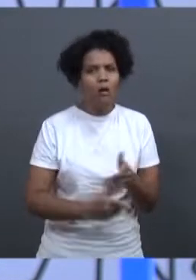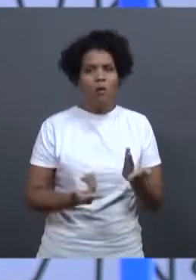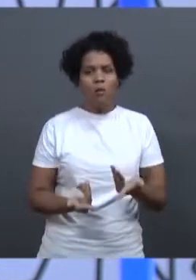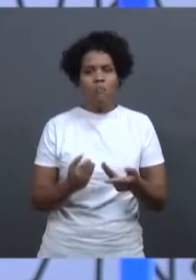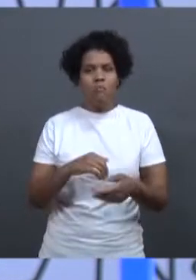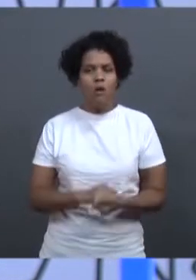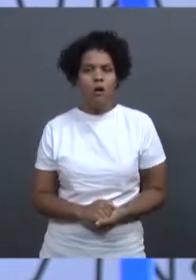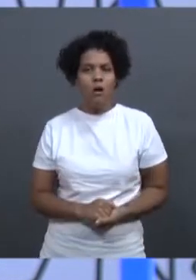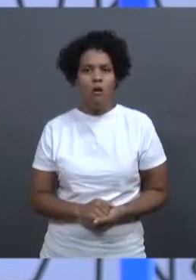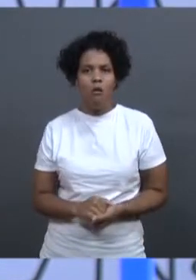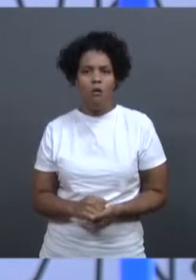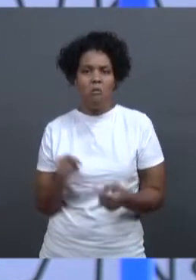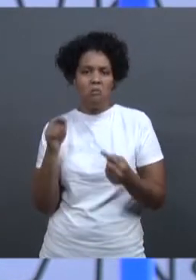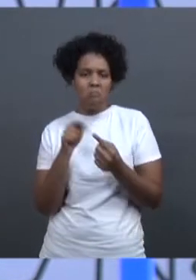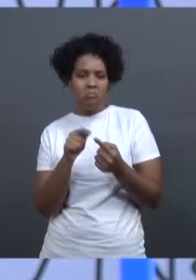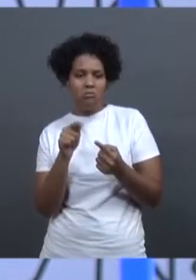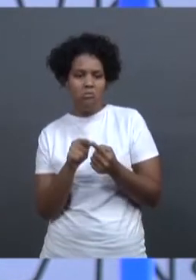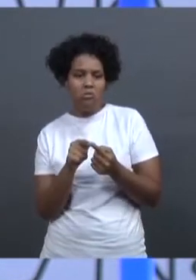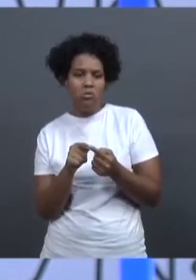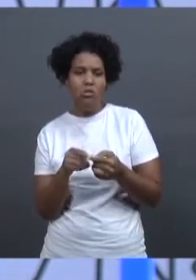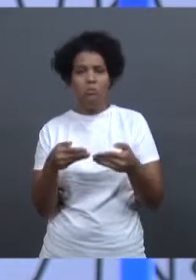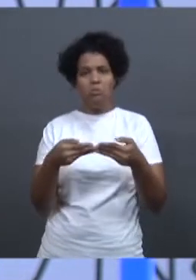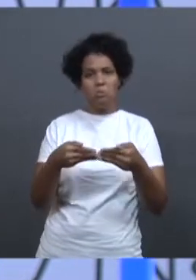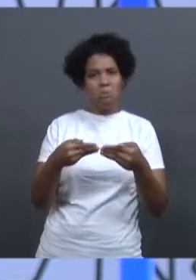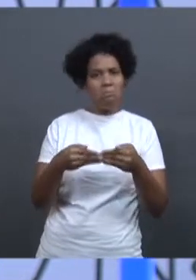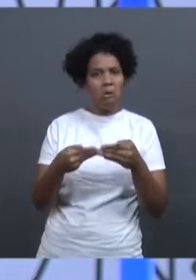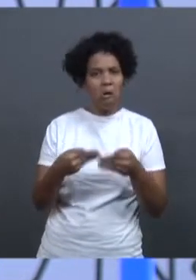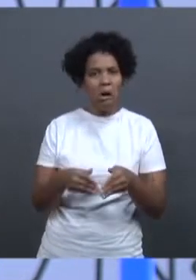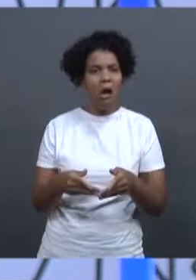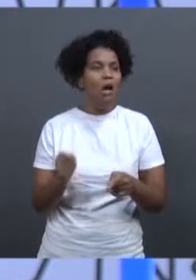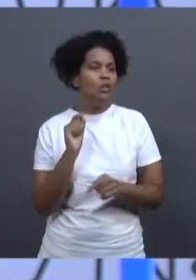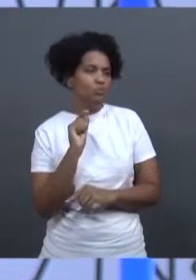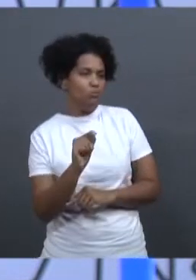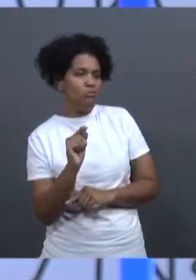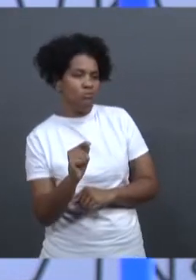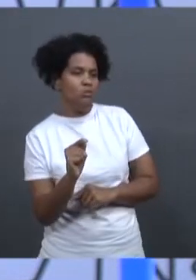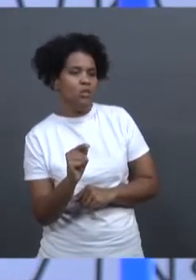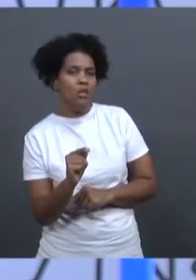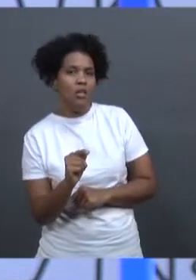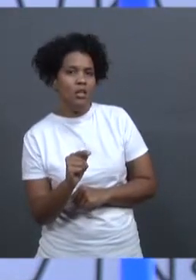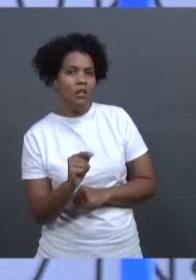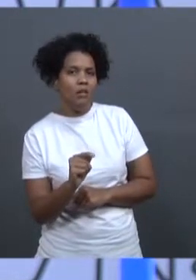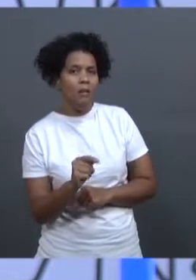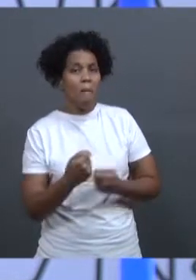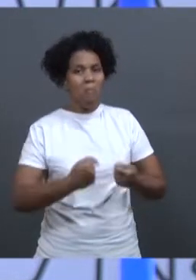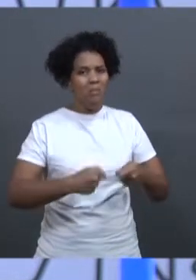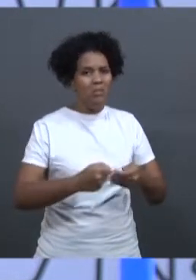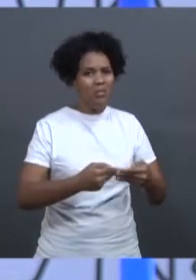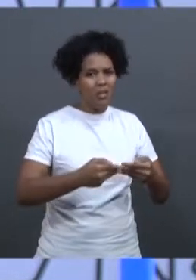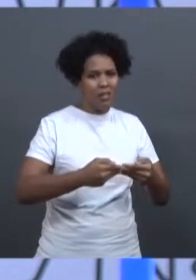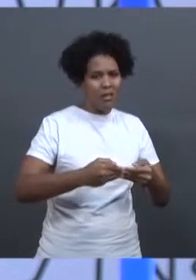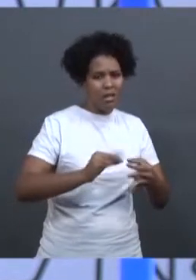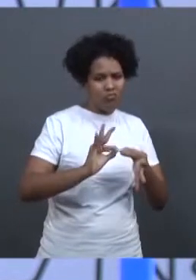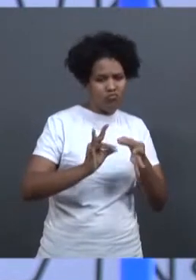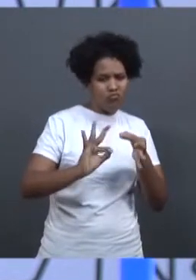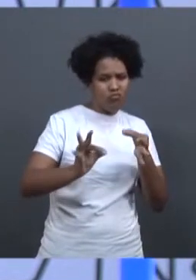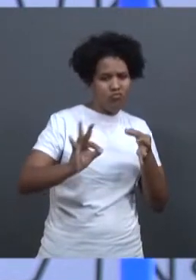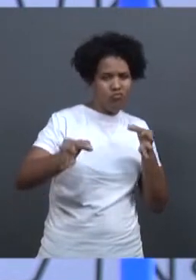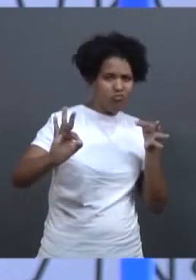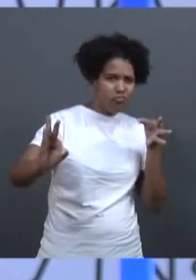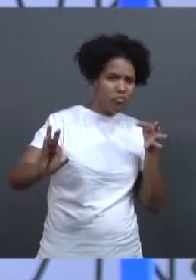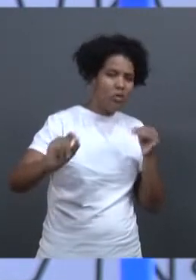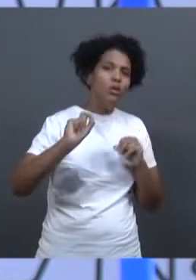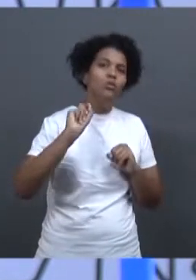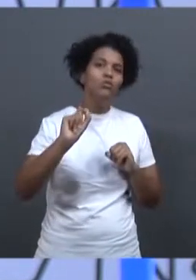mineração que precisar barramentos, vão ter que ser feitos a dez quilômetros da população, dos